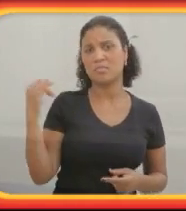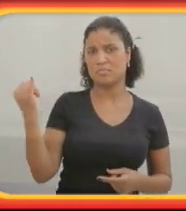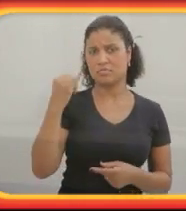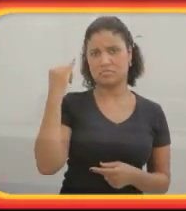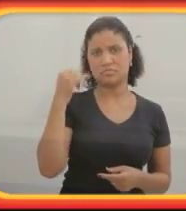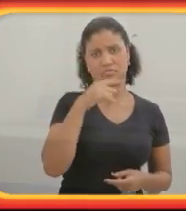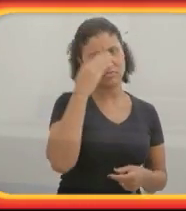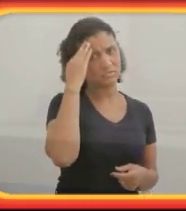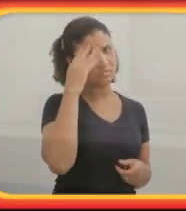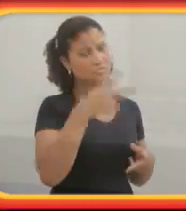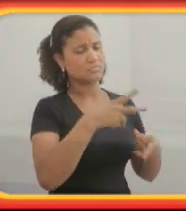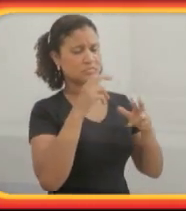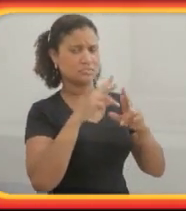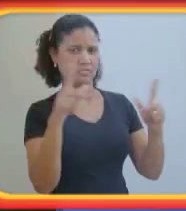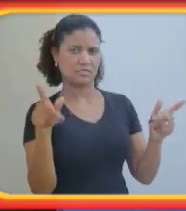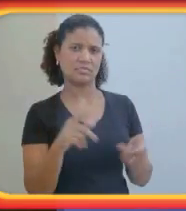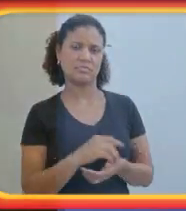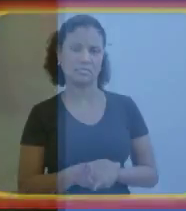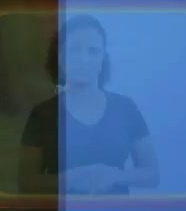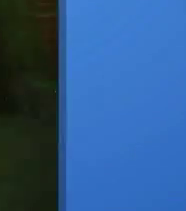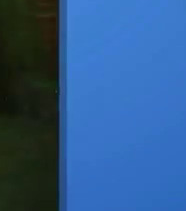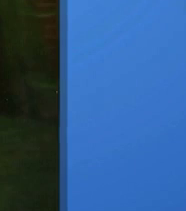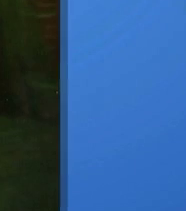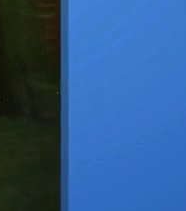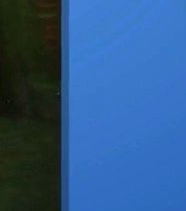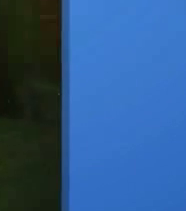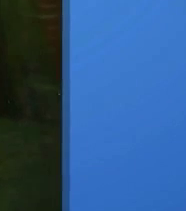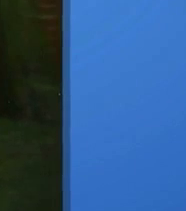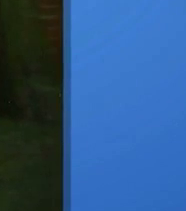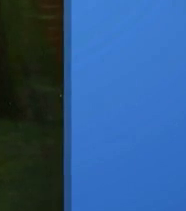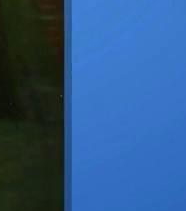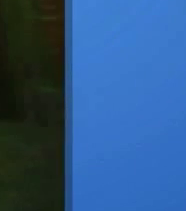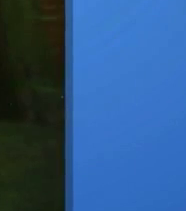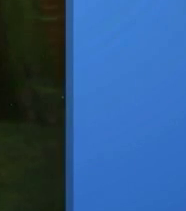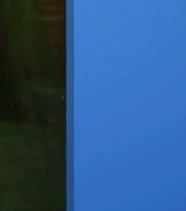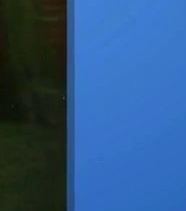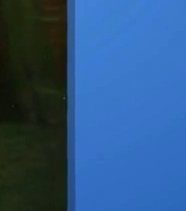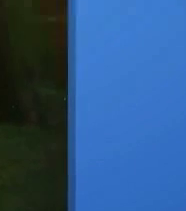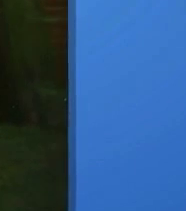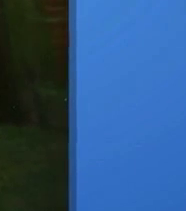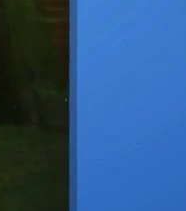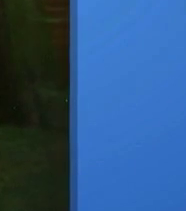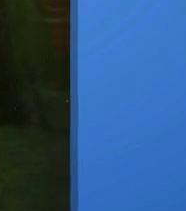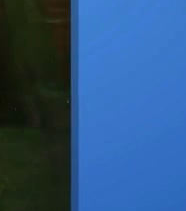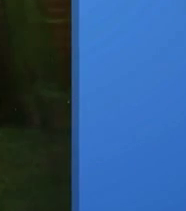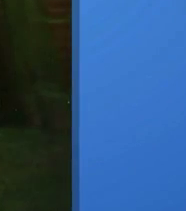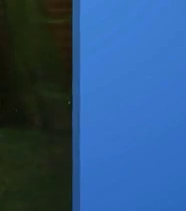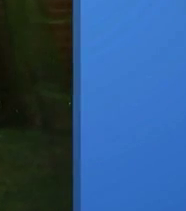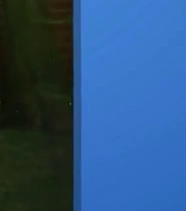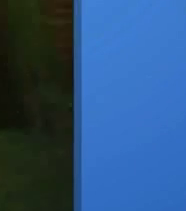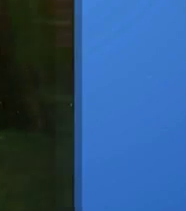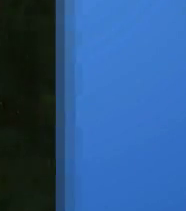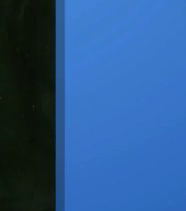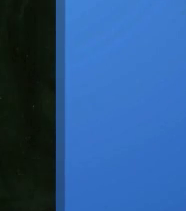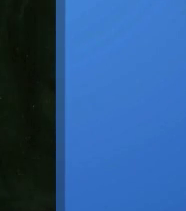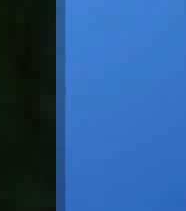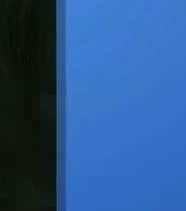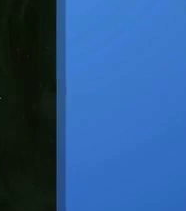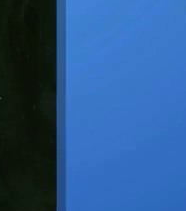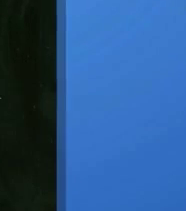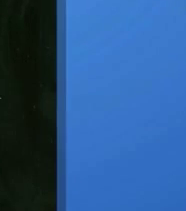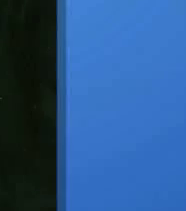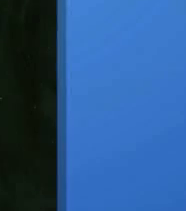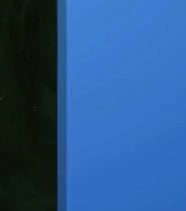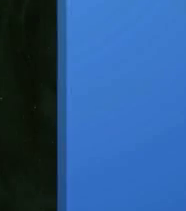entende? A percepção é diferente. Duas fotos de Peter no dia do casamento, vestido com um fraco ao lado da esposa, vestida de